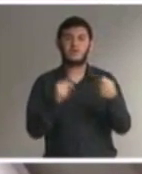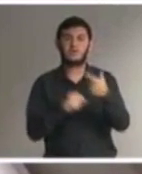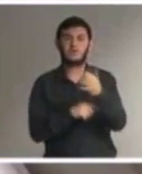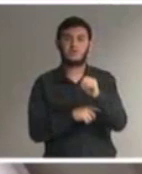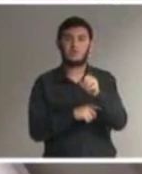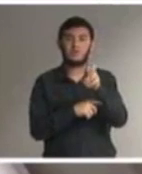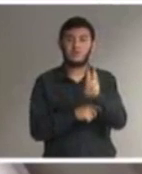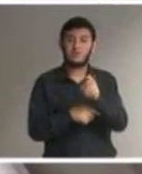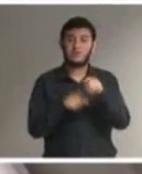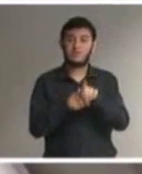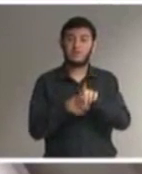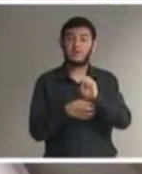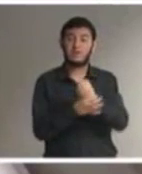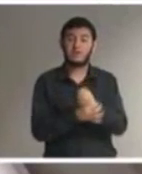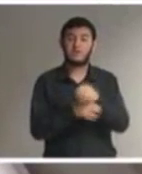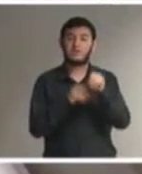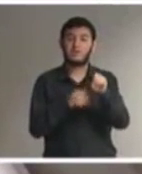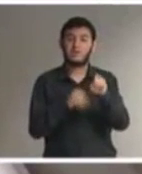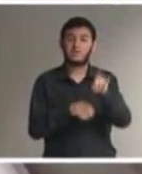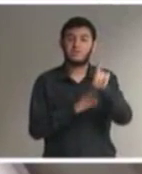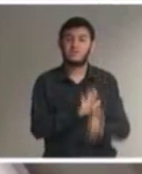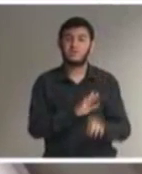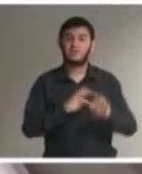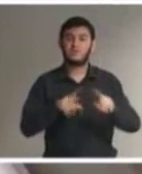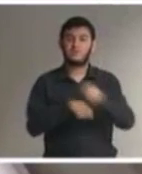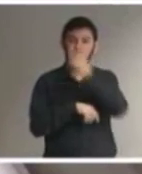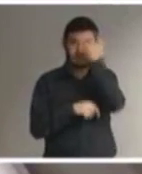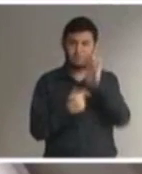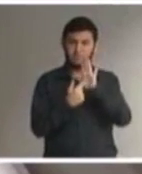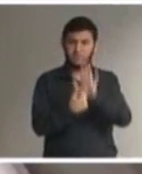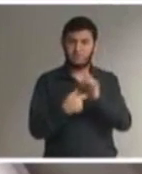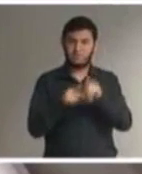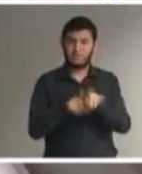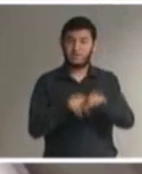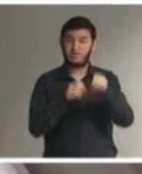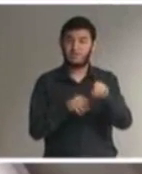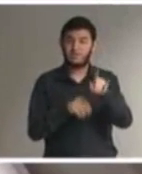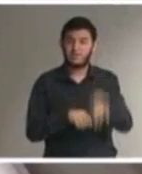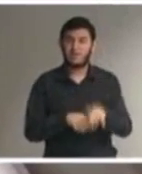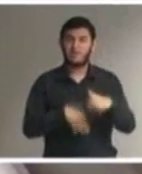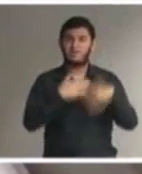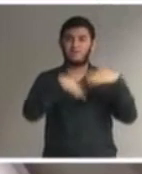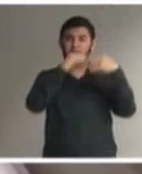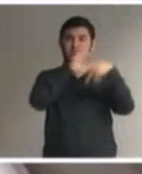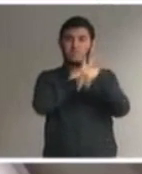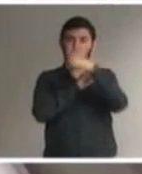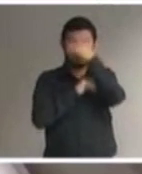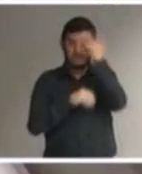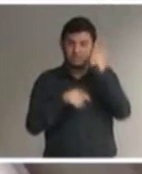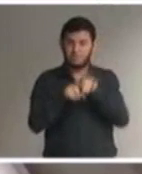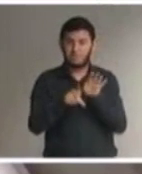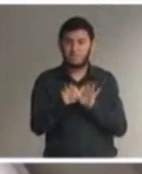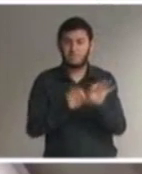a educação como direito de todos e diz que a educação visa ao pleno desenvolvimento da pessoa, seu preparo para o exercício da cidadania